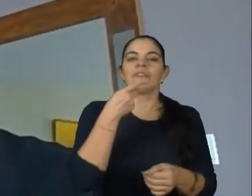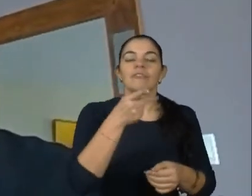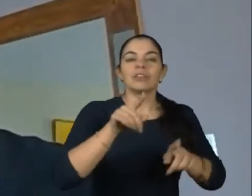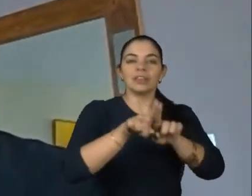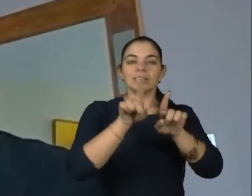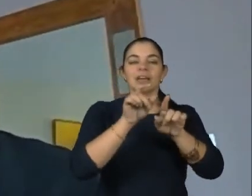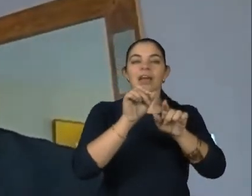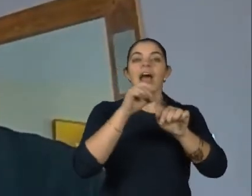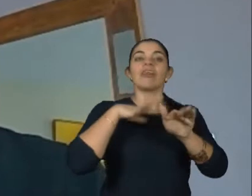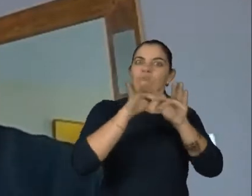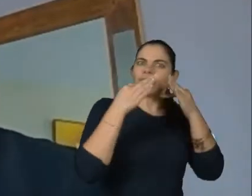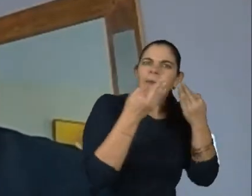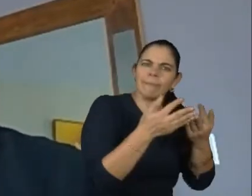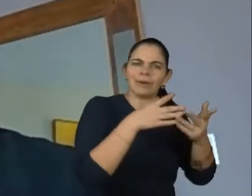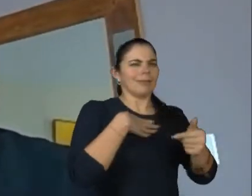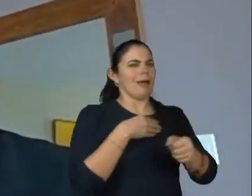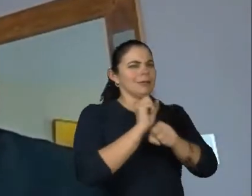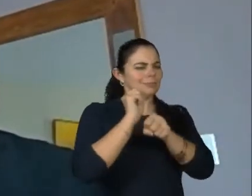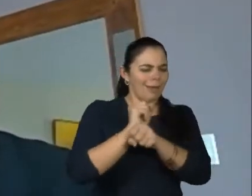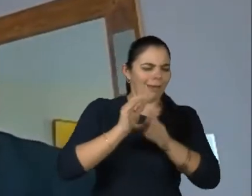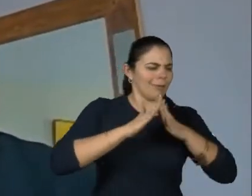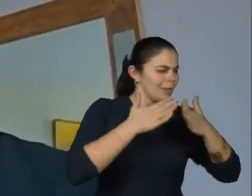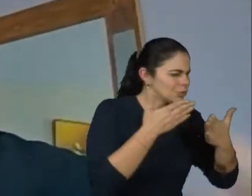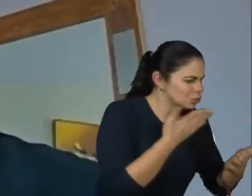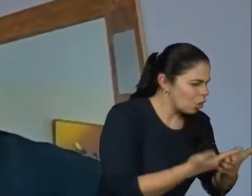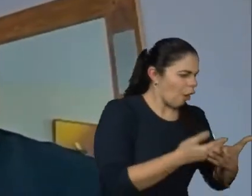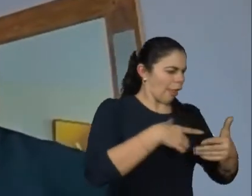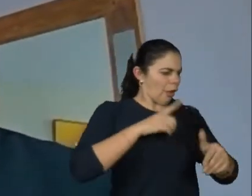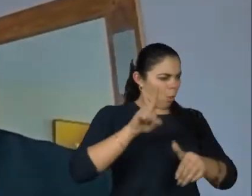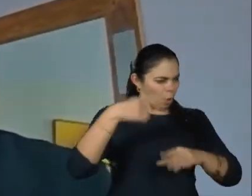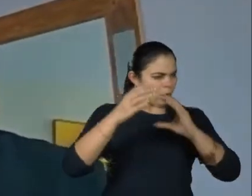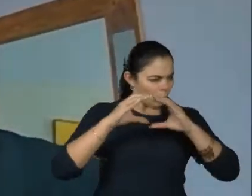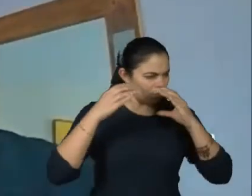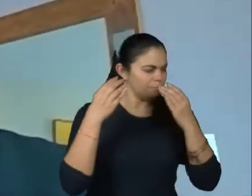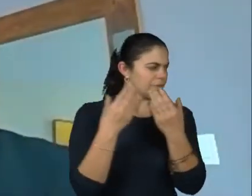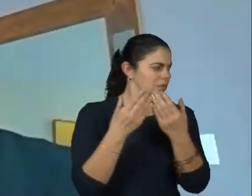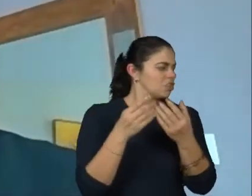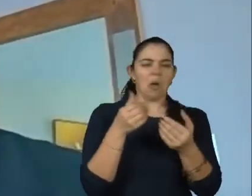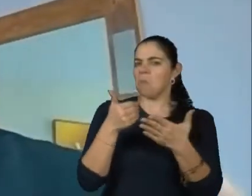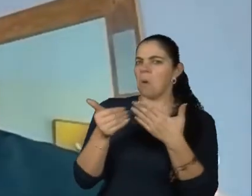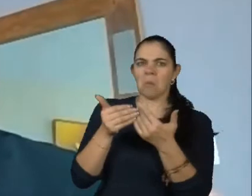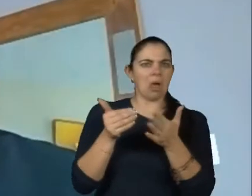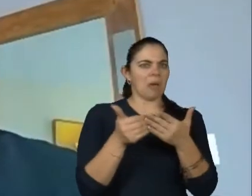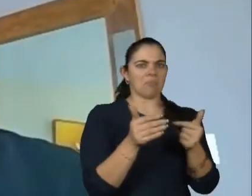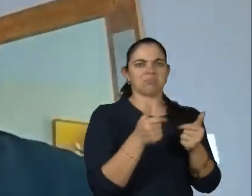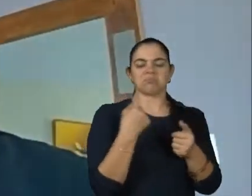inclusão, depois da família, depois da escola e outras comunidades a que vocês todos pertencem, para qualquer um de nós,